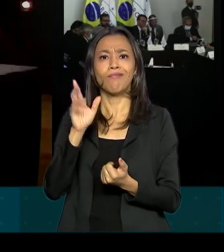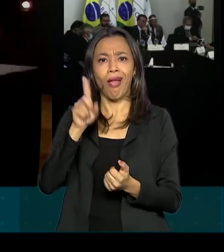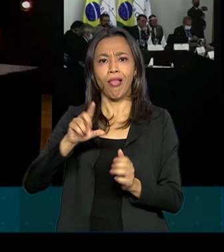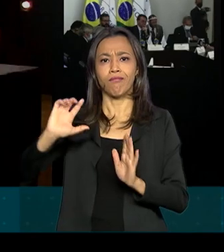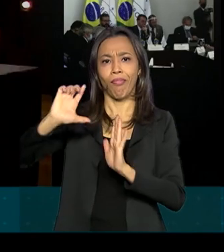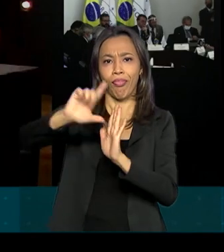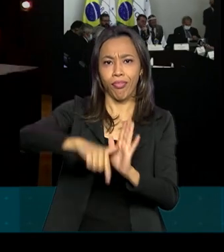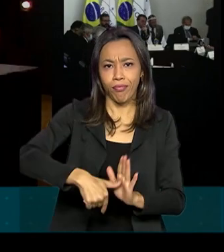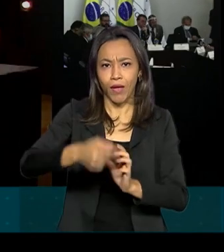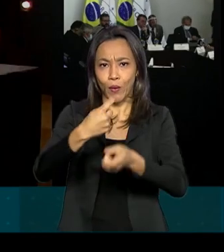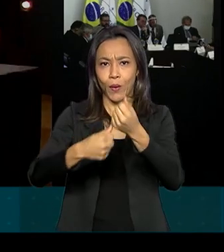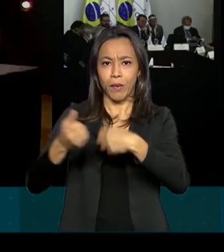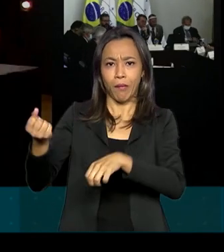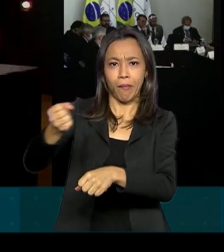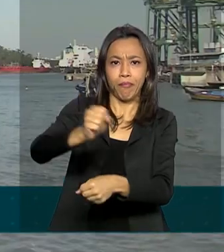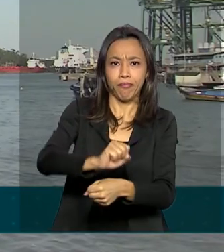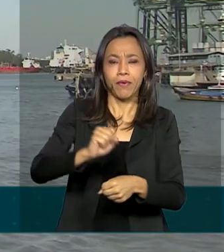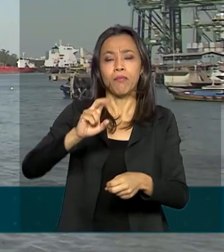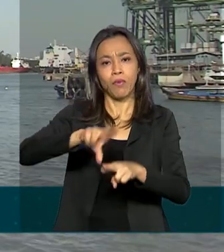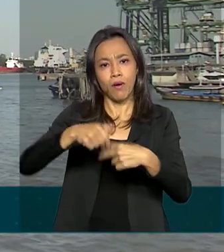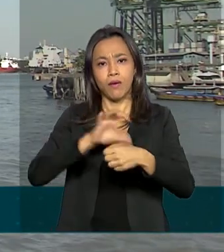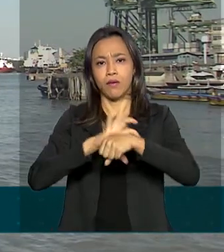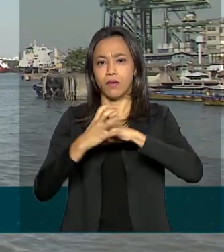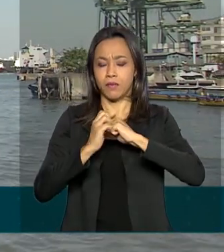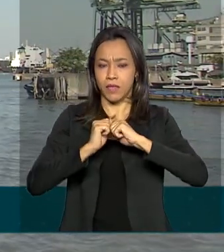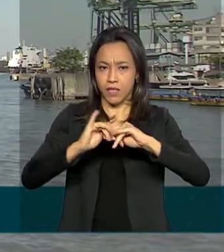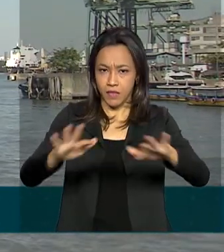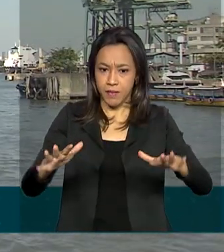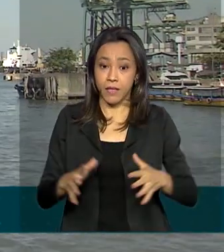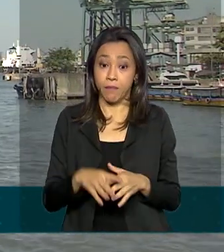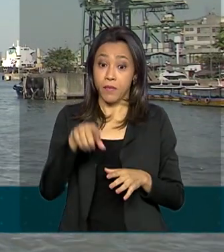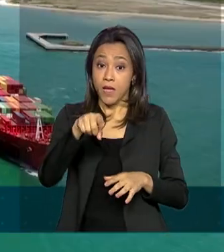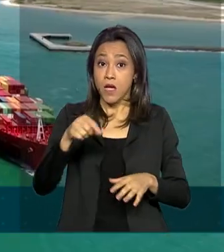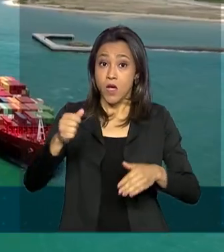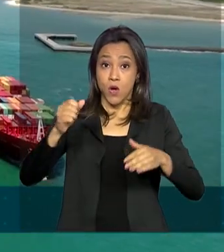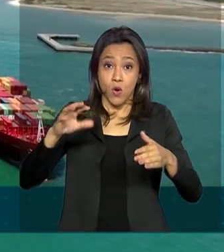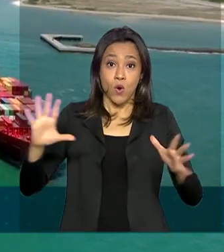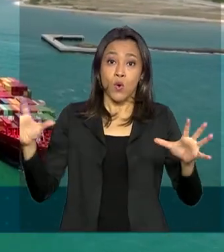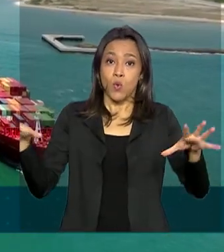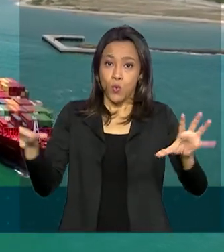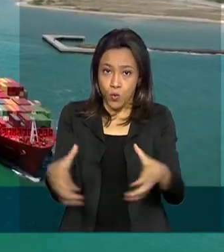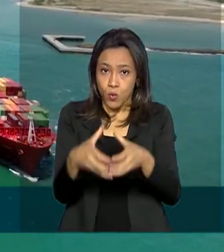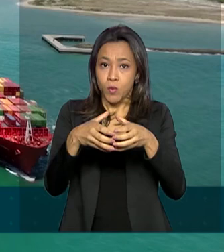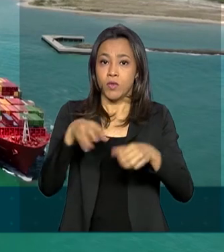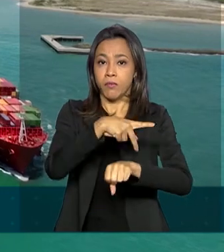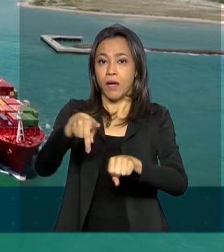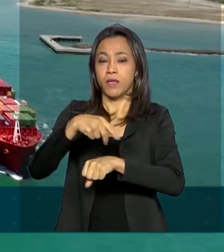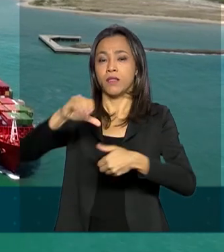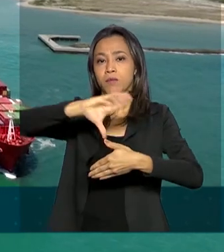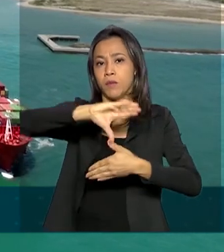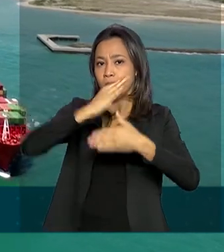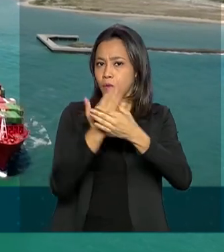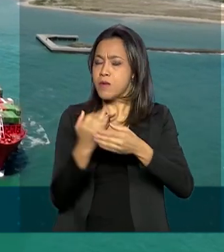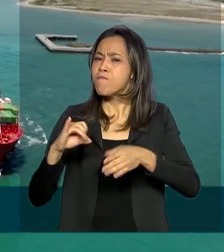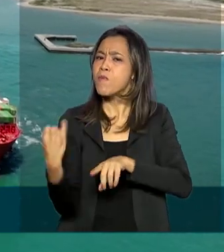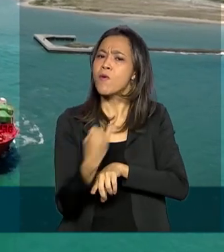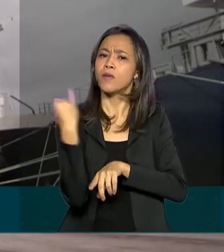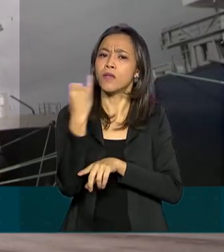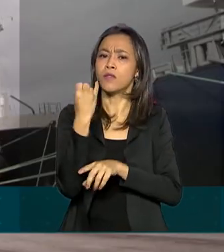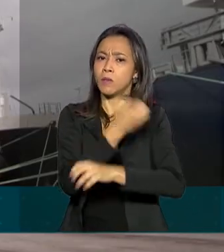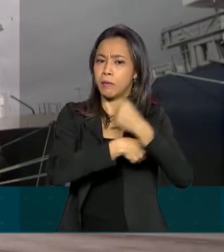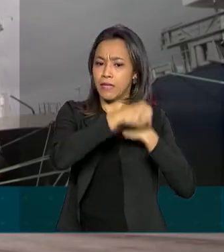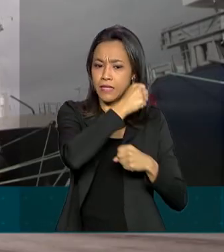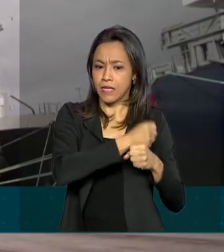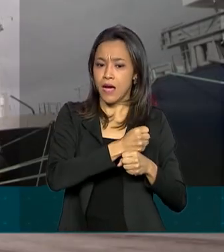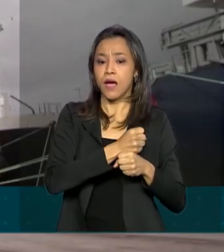exatamente por essa pandemia. O Mercosul é um bloco importante para o comércio exterior do país. No ano passado, o Brasil